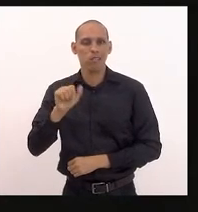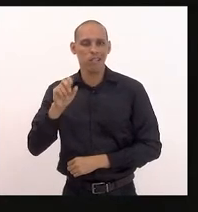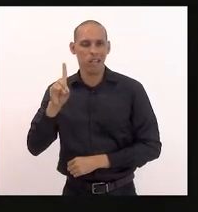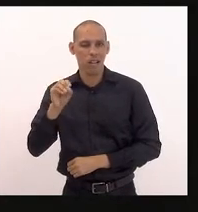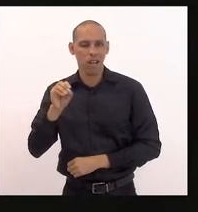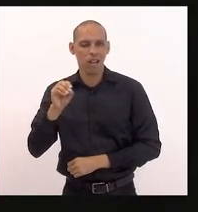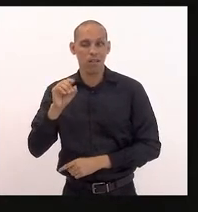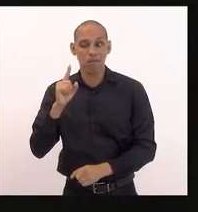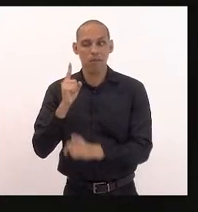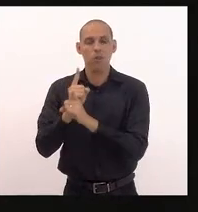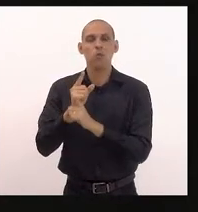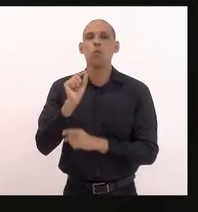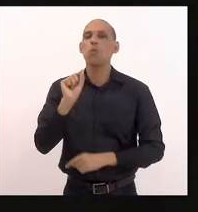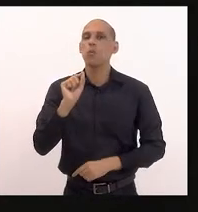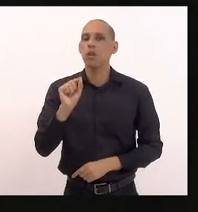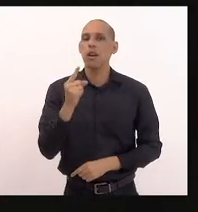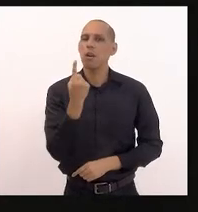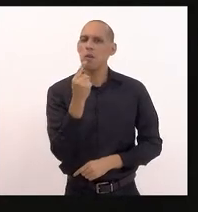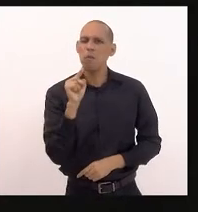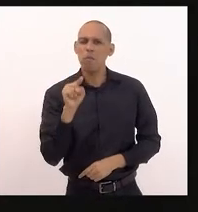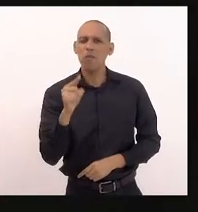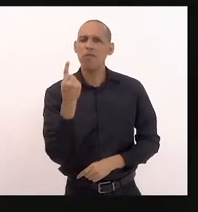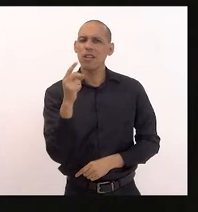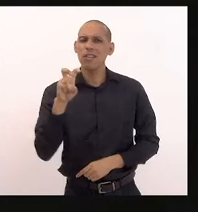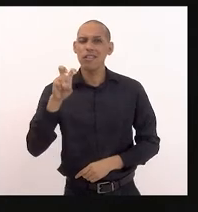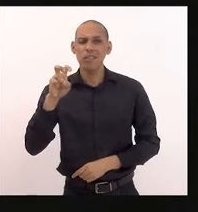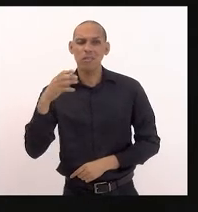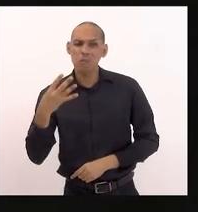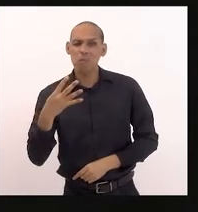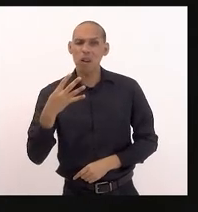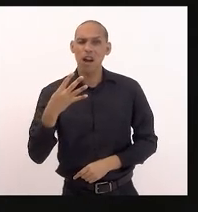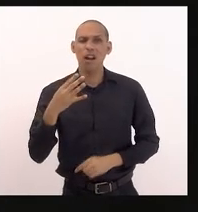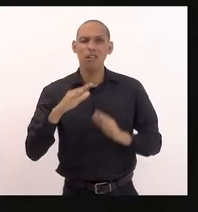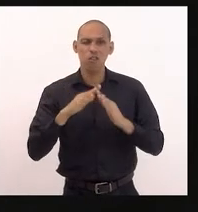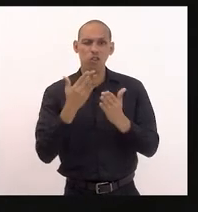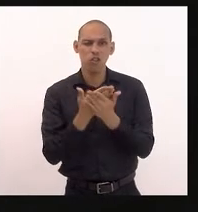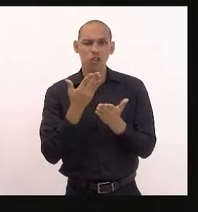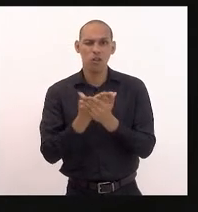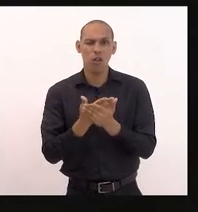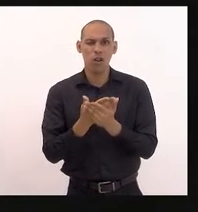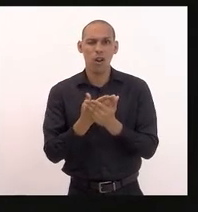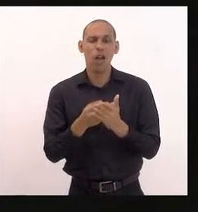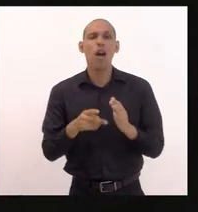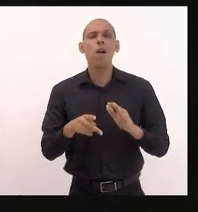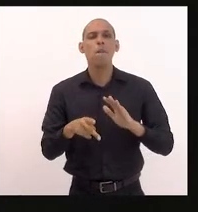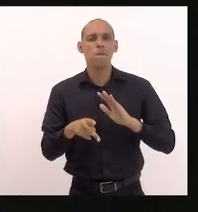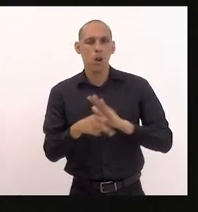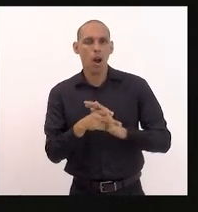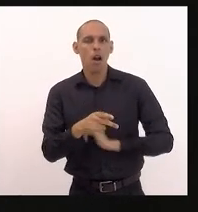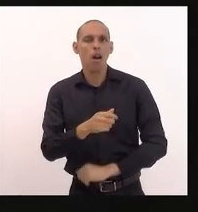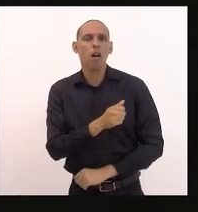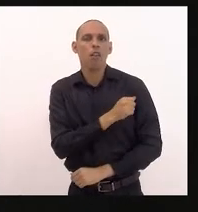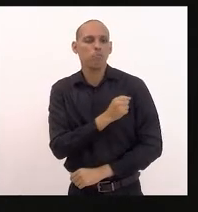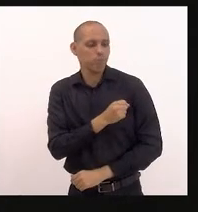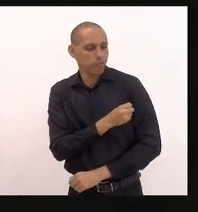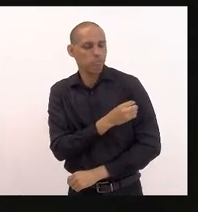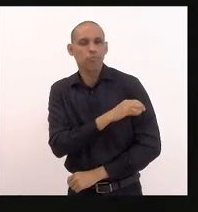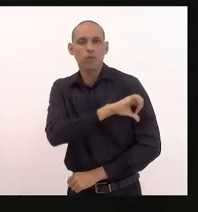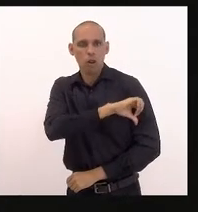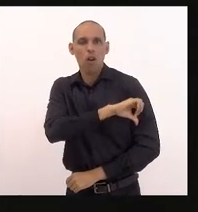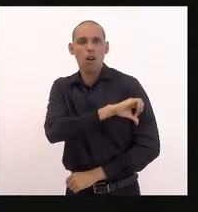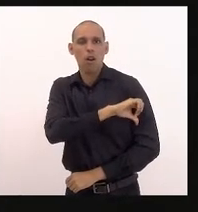1.154 escolas de ensino fundamental do município do Rio de Janeiro